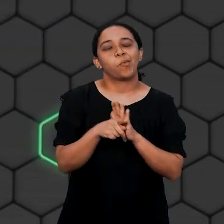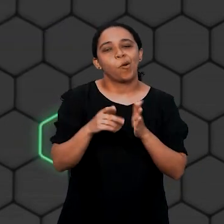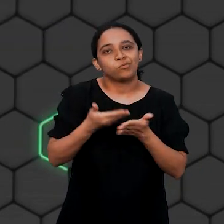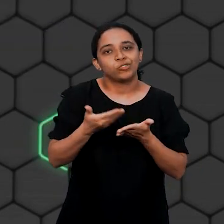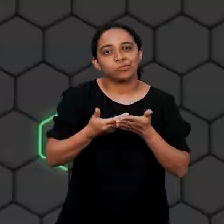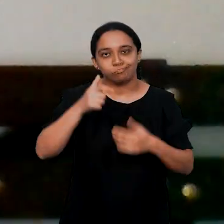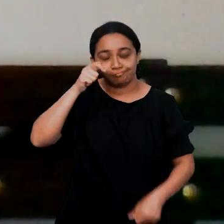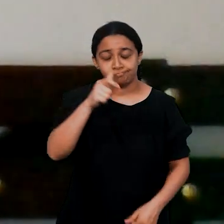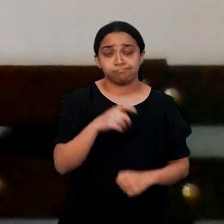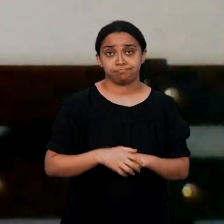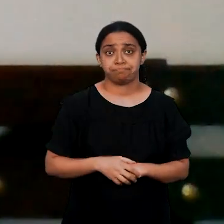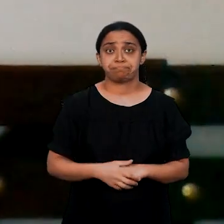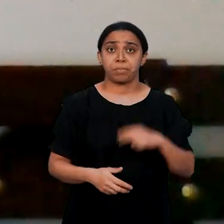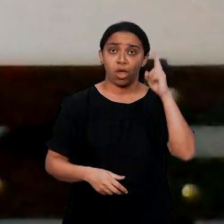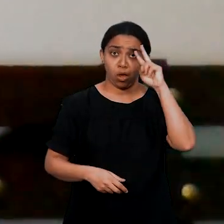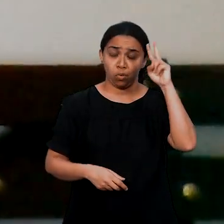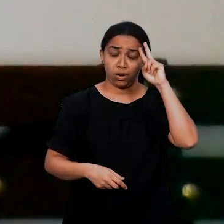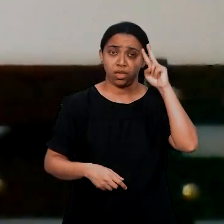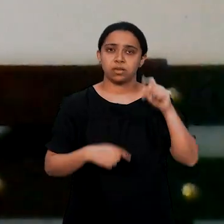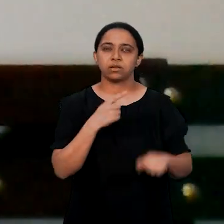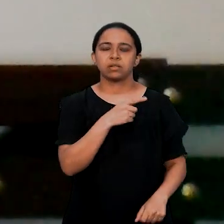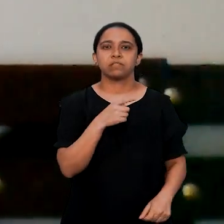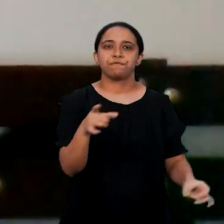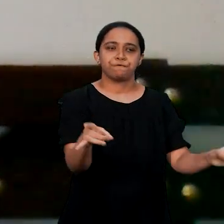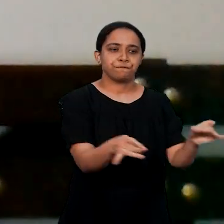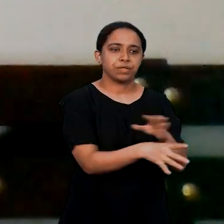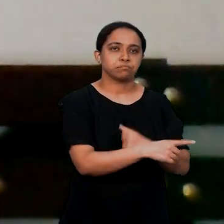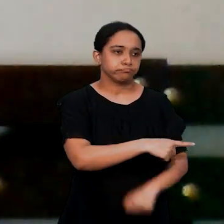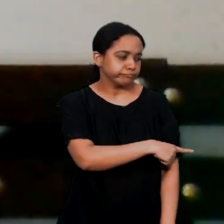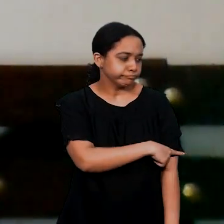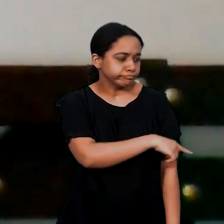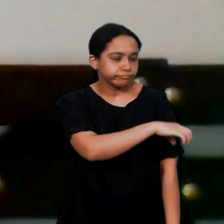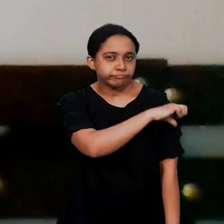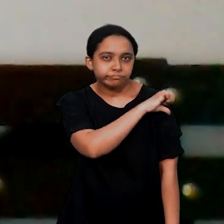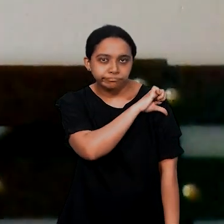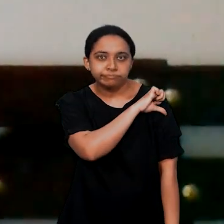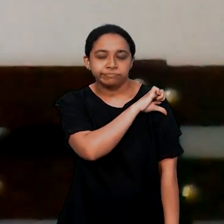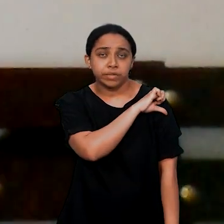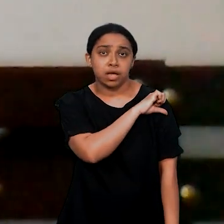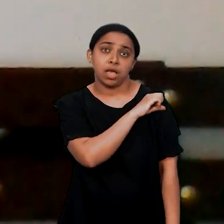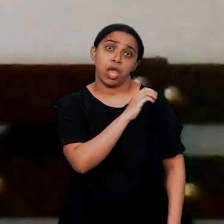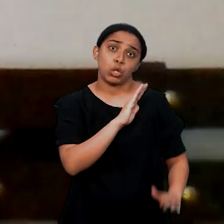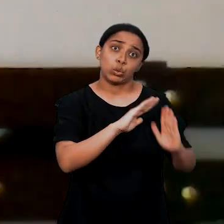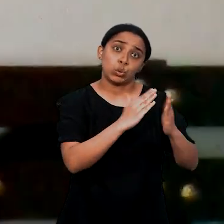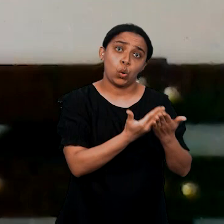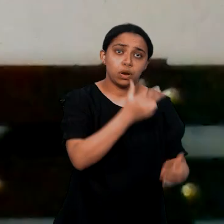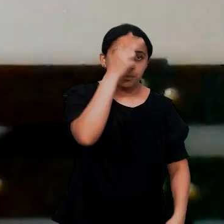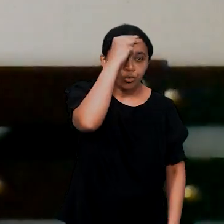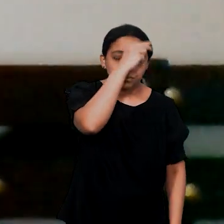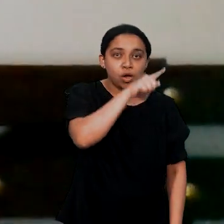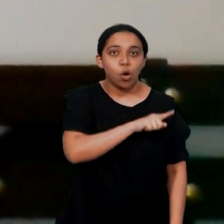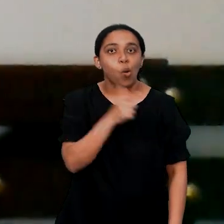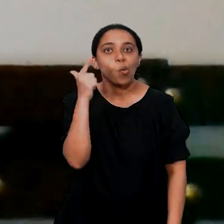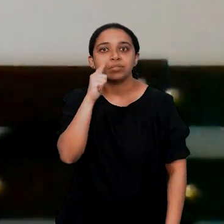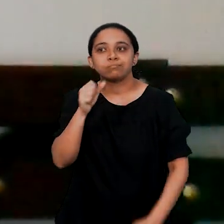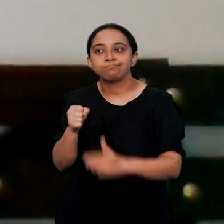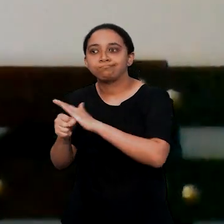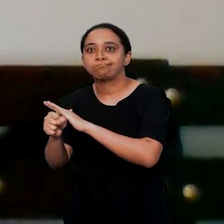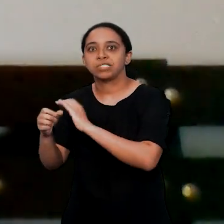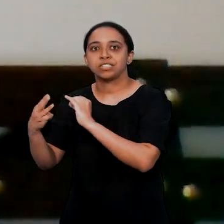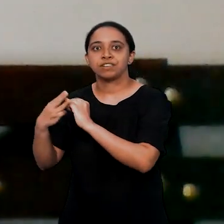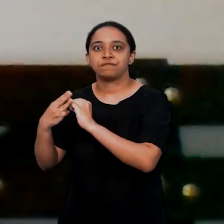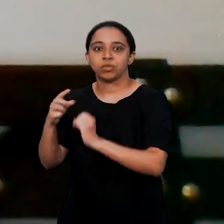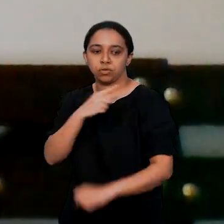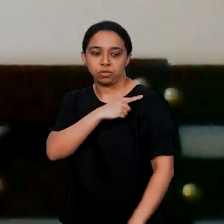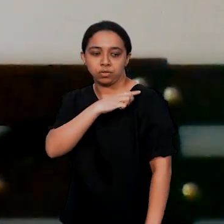com os estudos. E eu lembro que ao sair do ensino fundamental em rede municipal, ao chegar no IFMA,